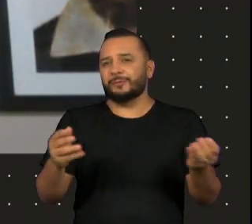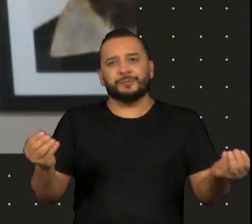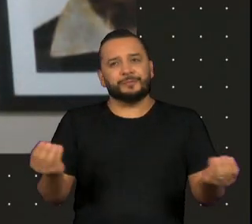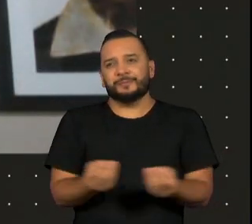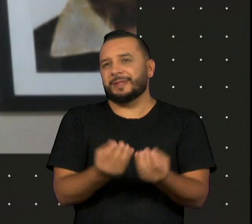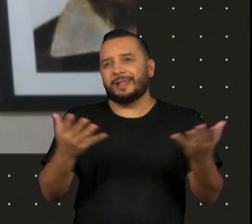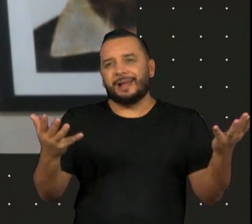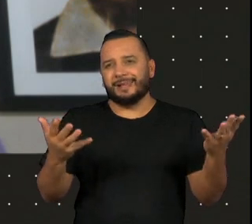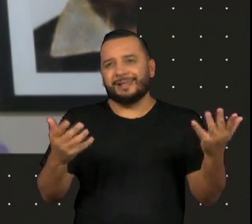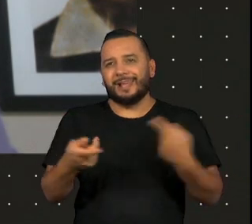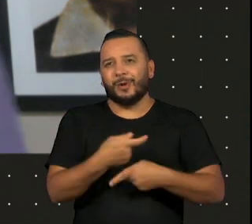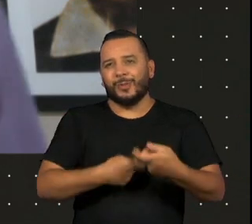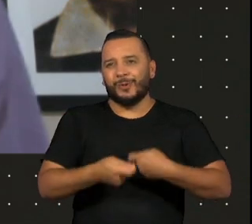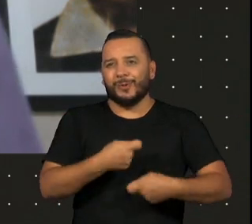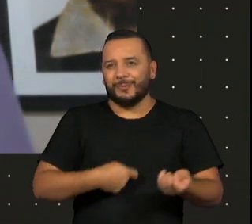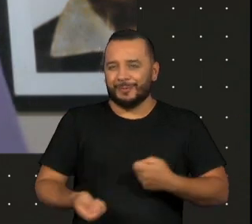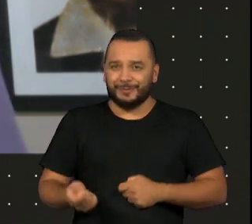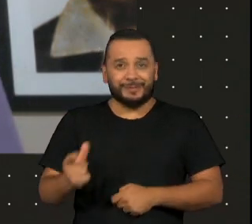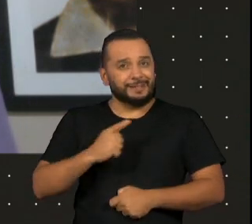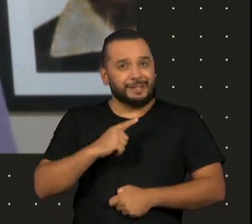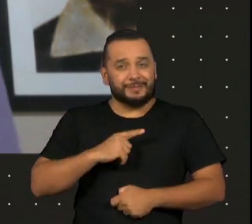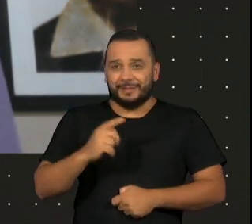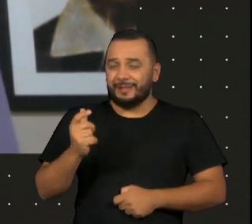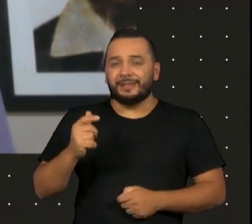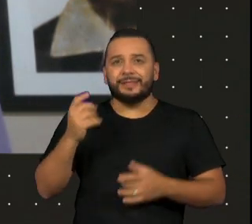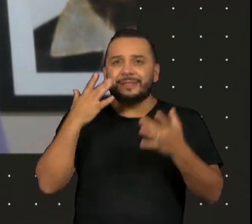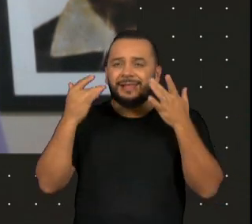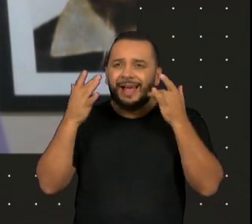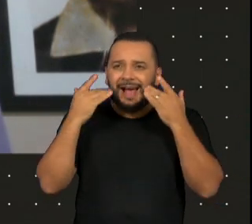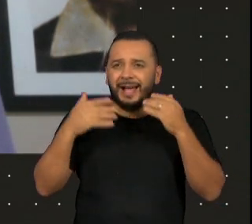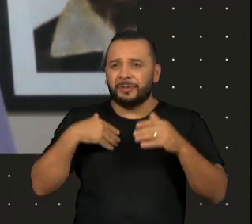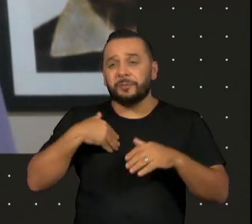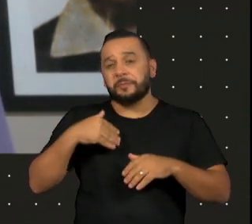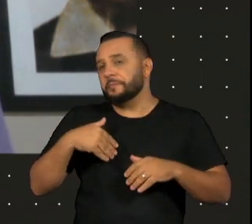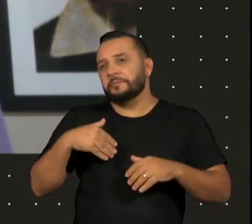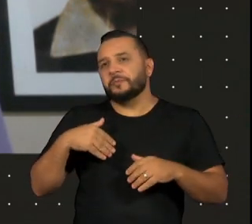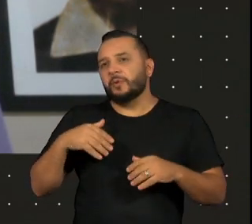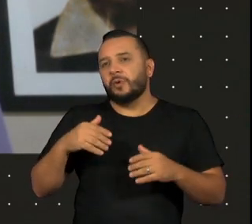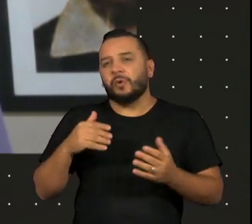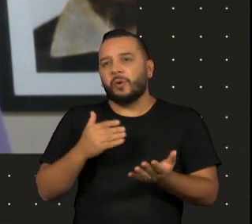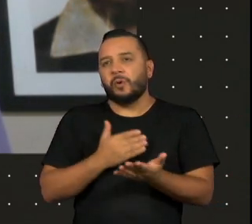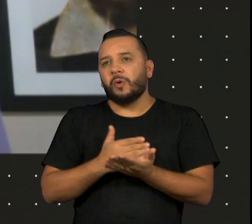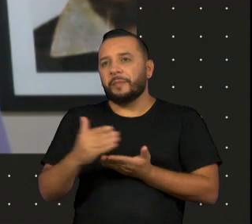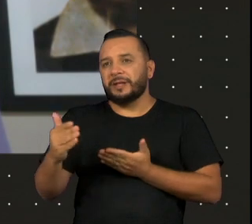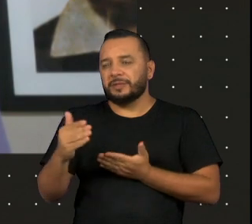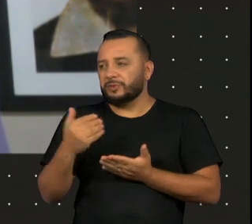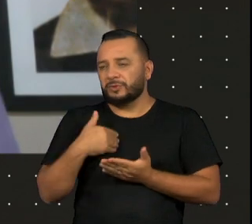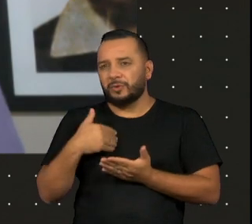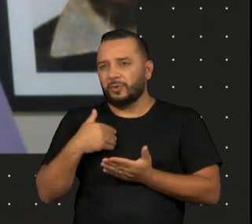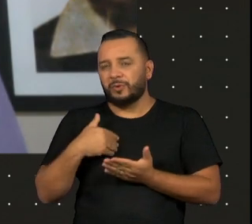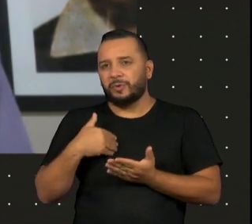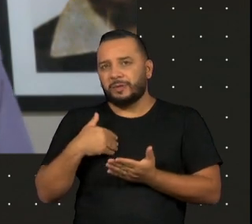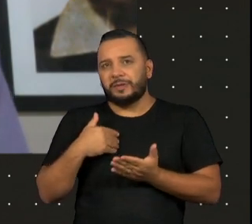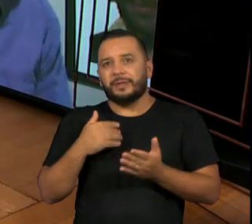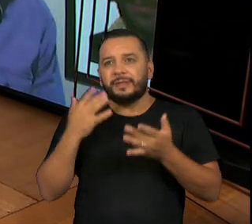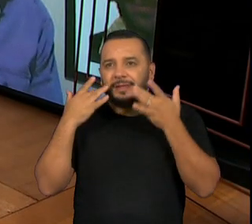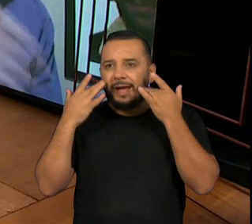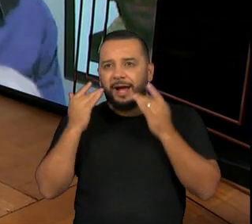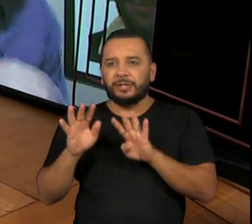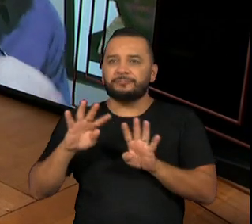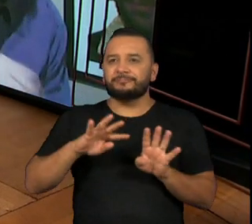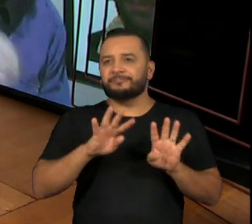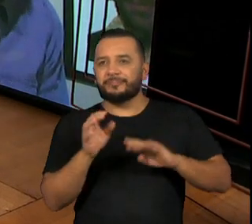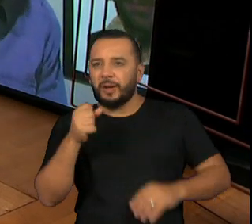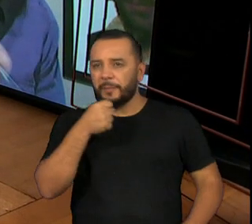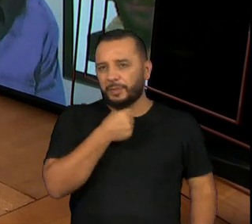O teatro mais engajado perdeu o espaço, começou a surgir um teatro que era o musical, que